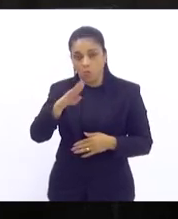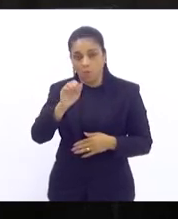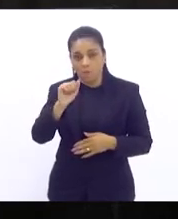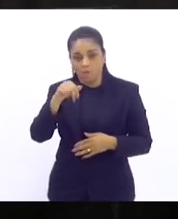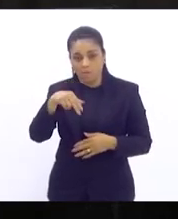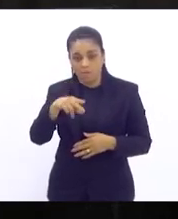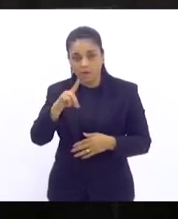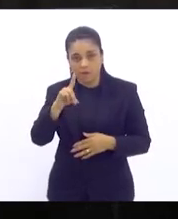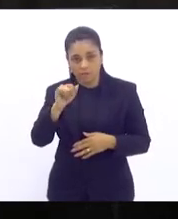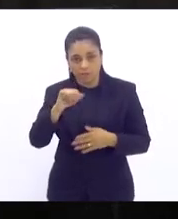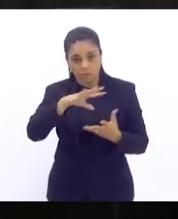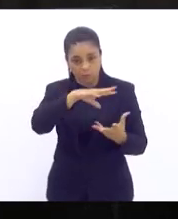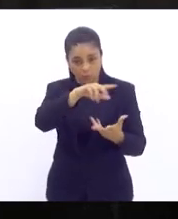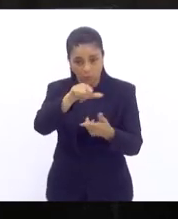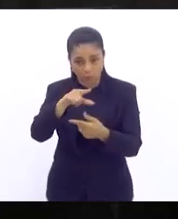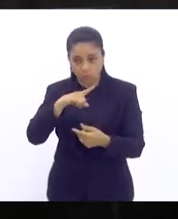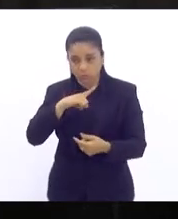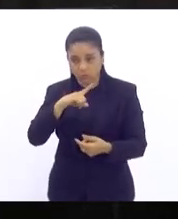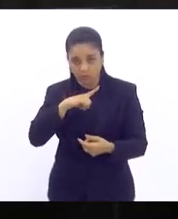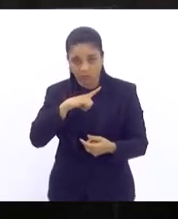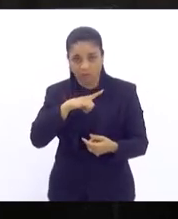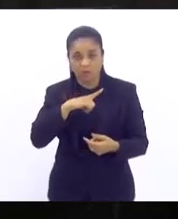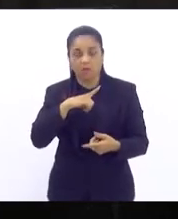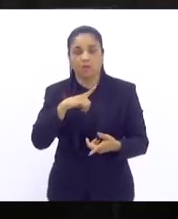mundialmente teve sua